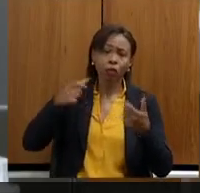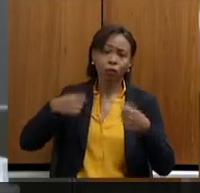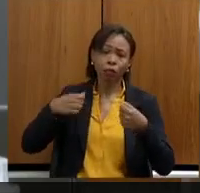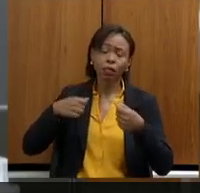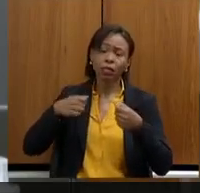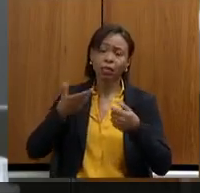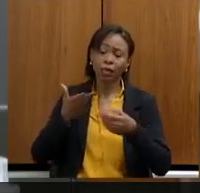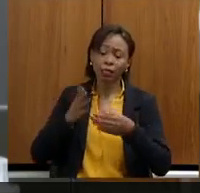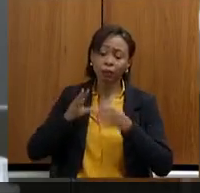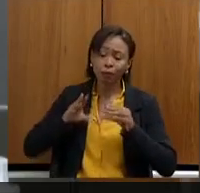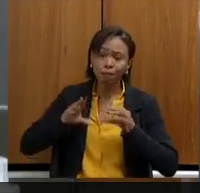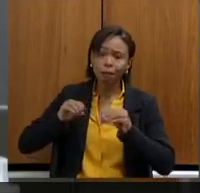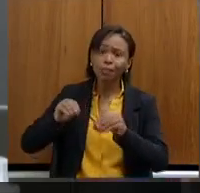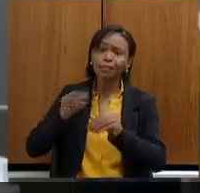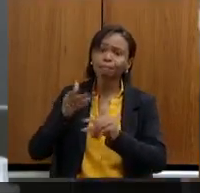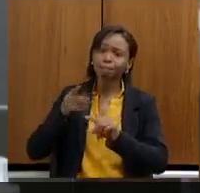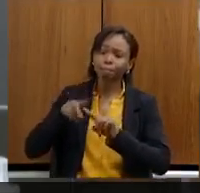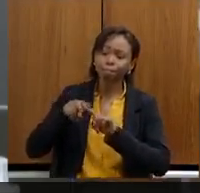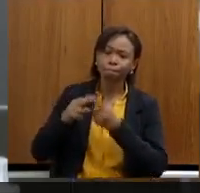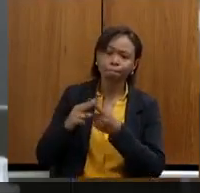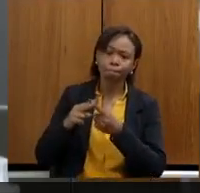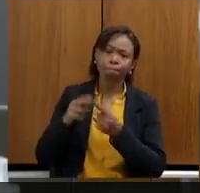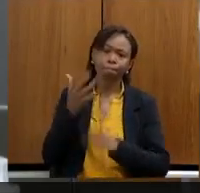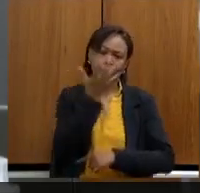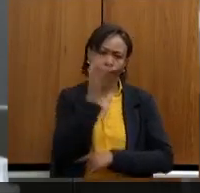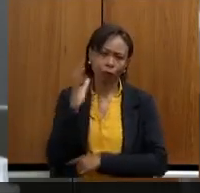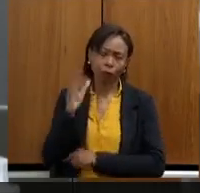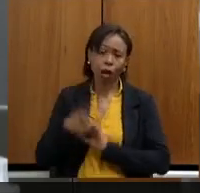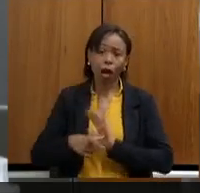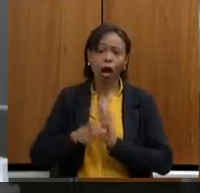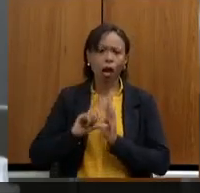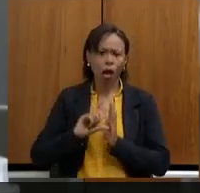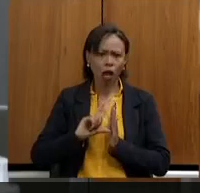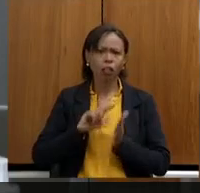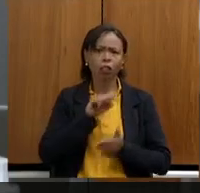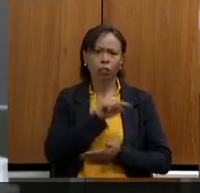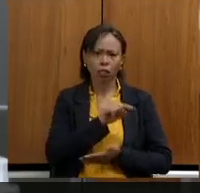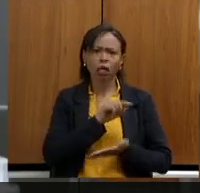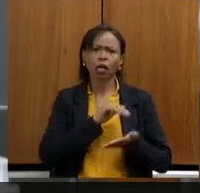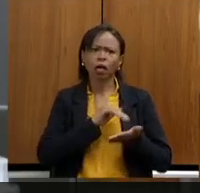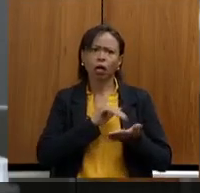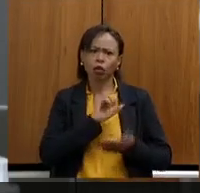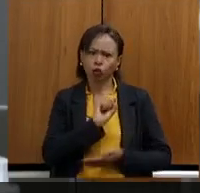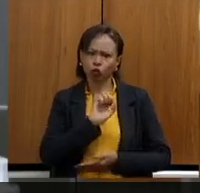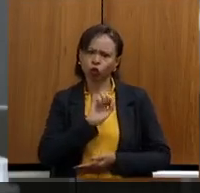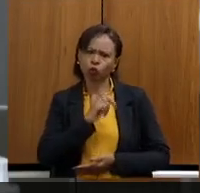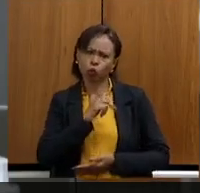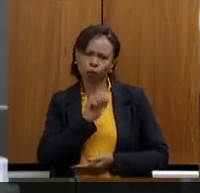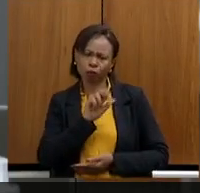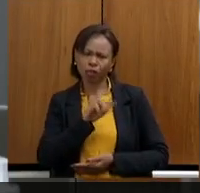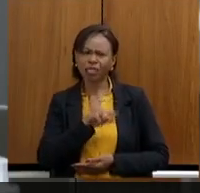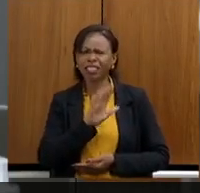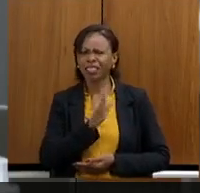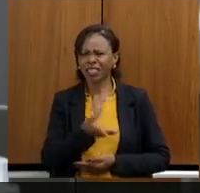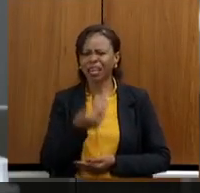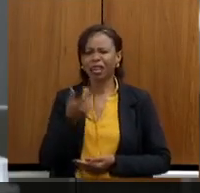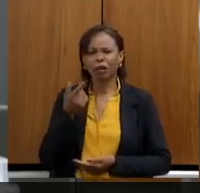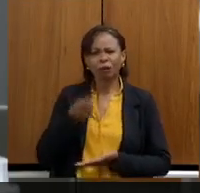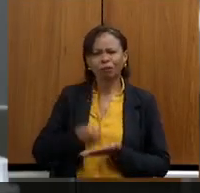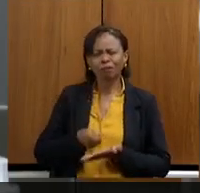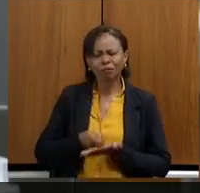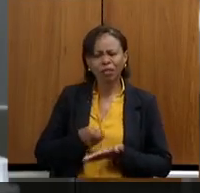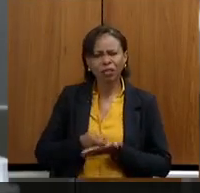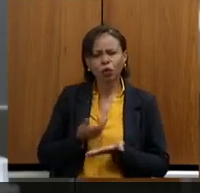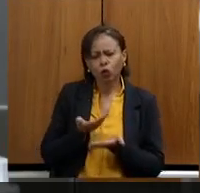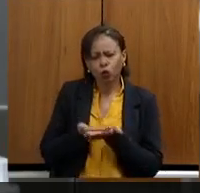porque, antes dela, as SUPRANs já exigiam estudo de fauna, mas não tinha uma padronização de como esse